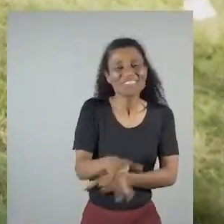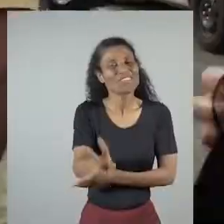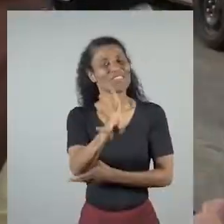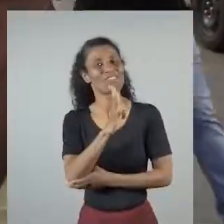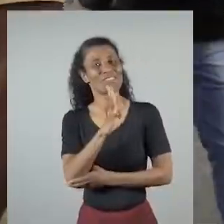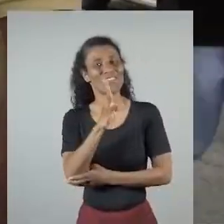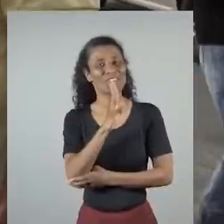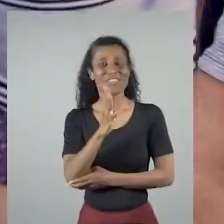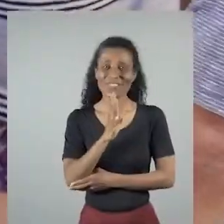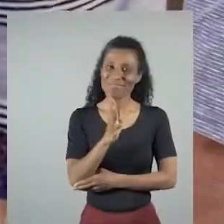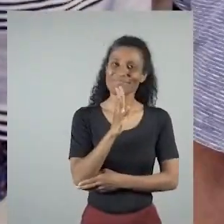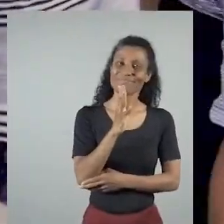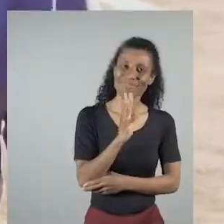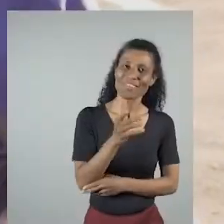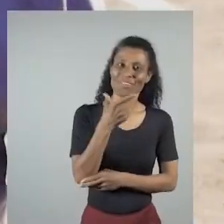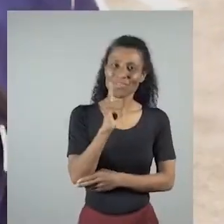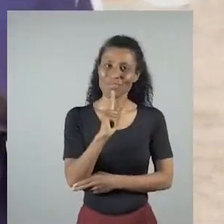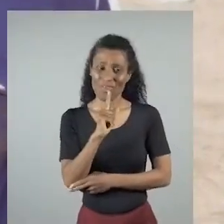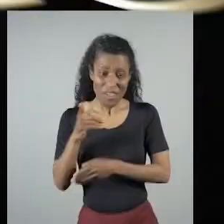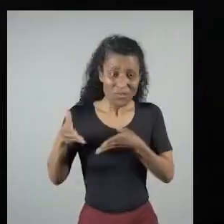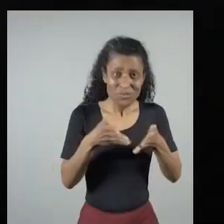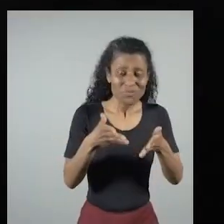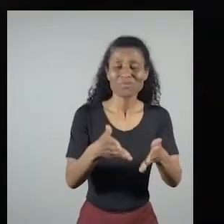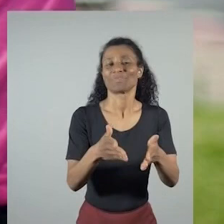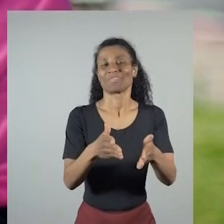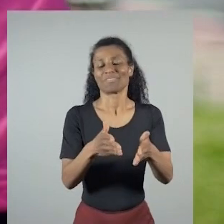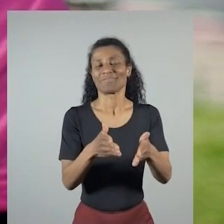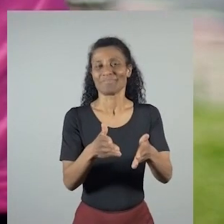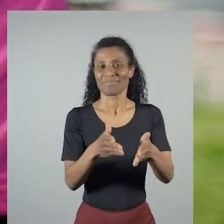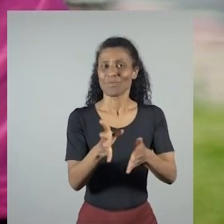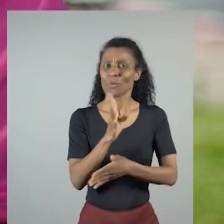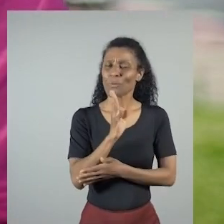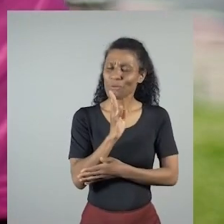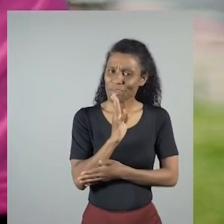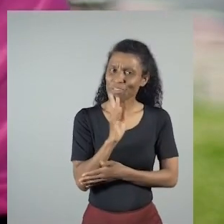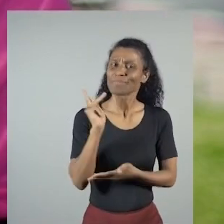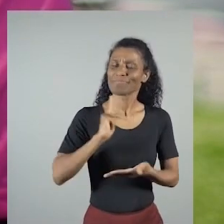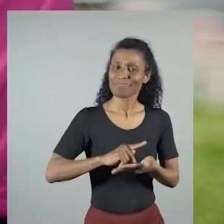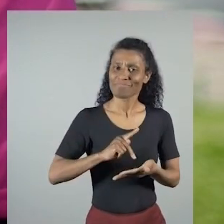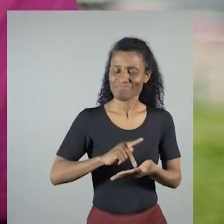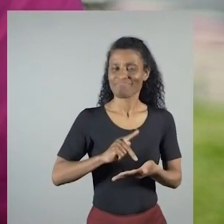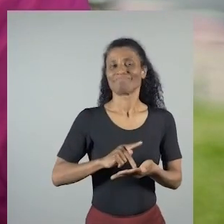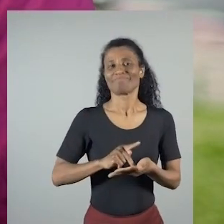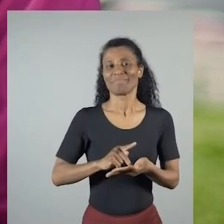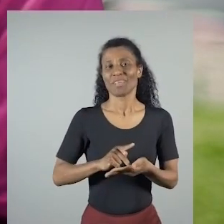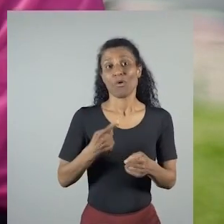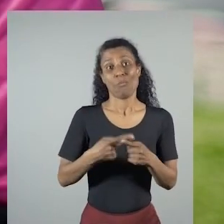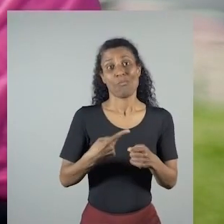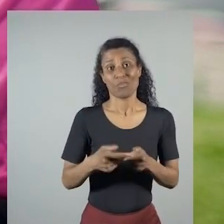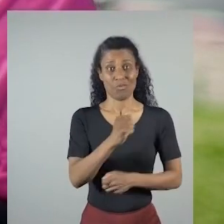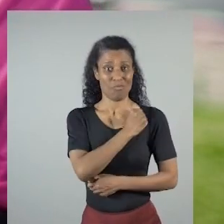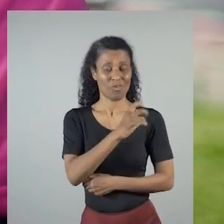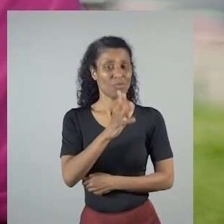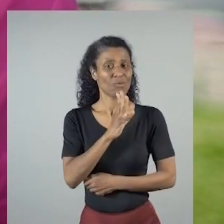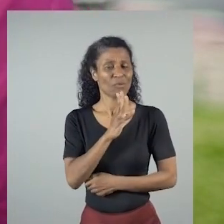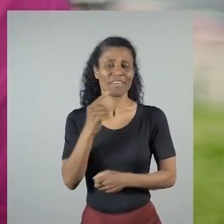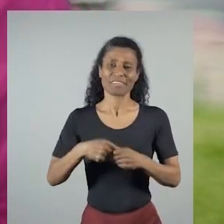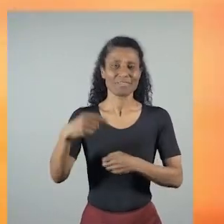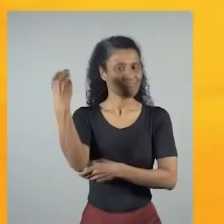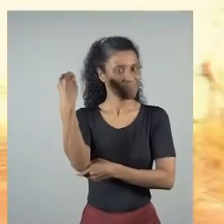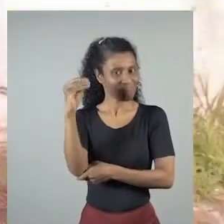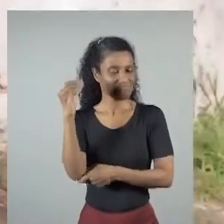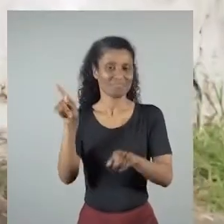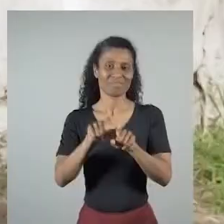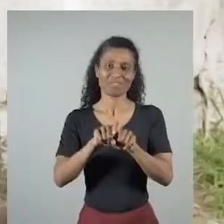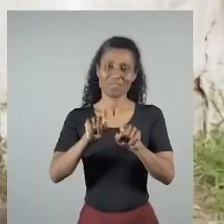conhece, tem os caminhos na palma da mão. Ele realmente conhece a cidade de